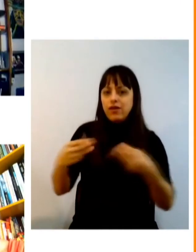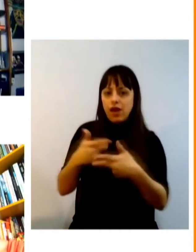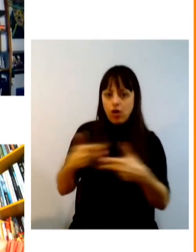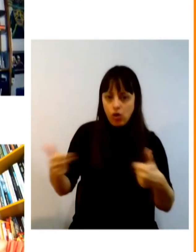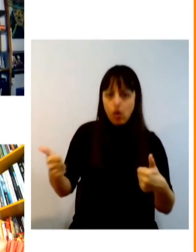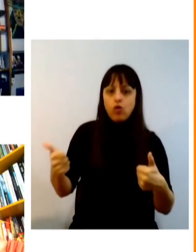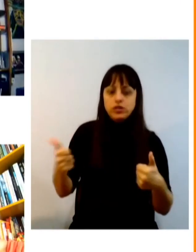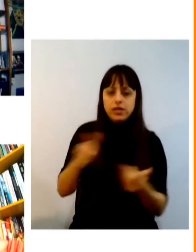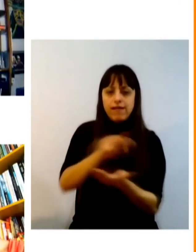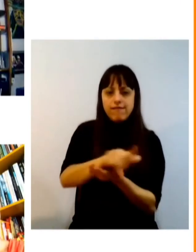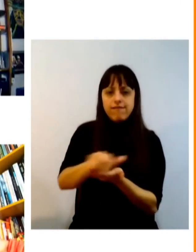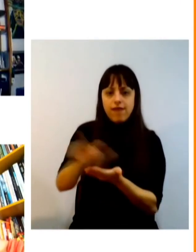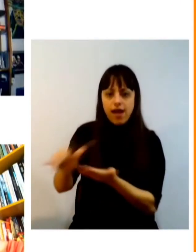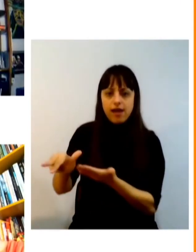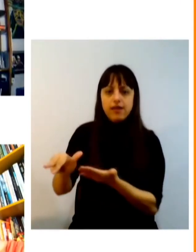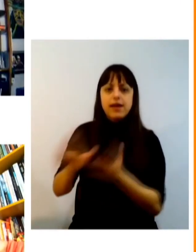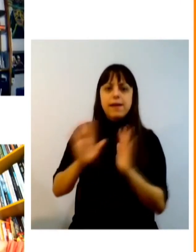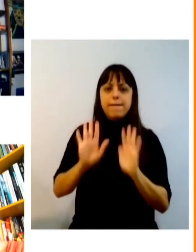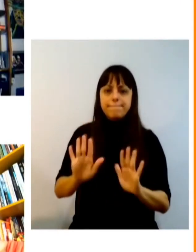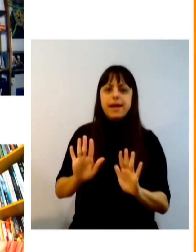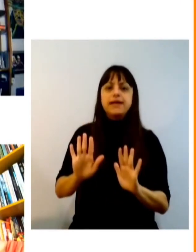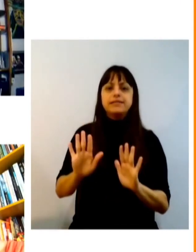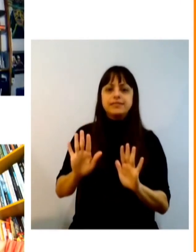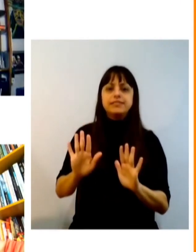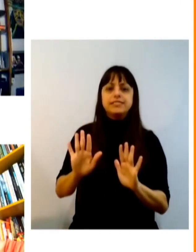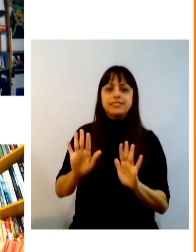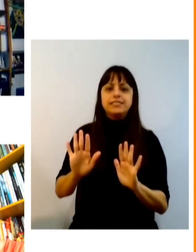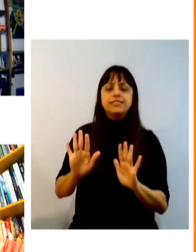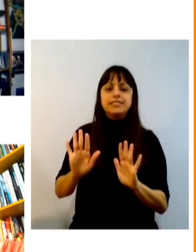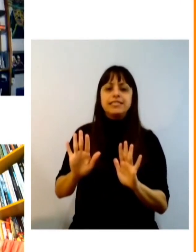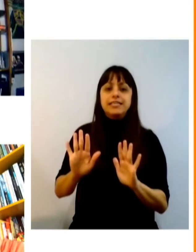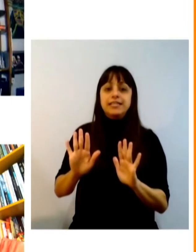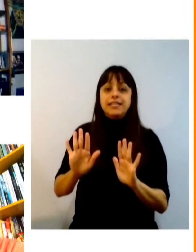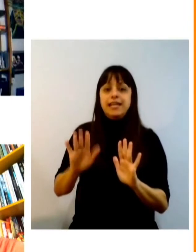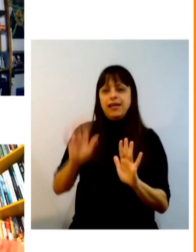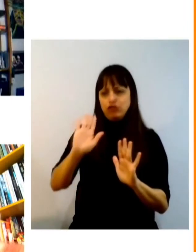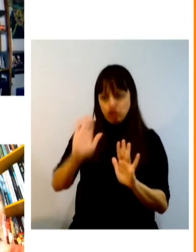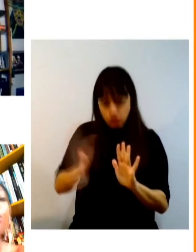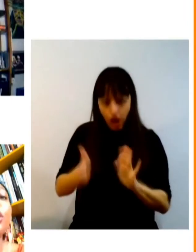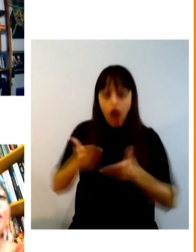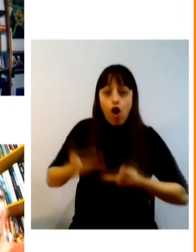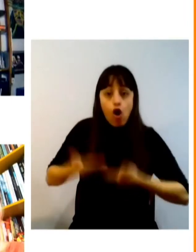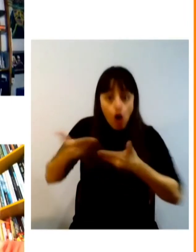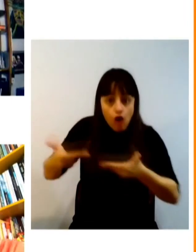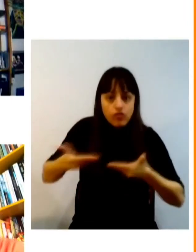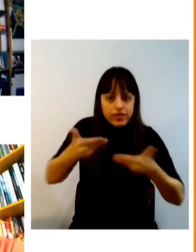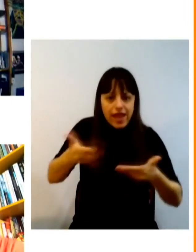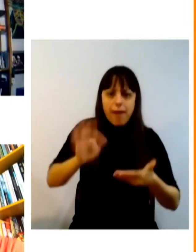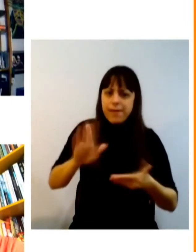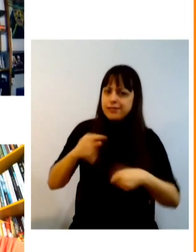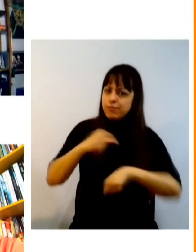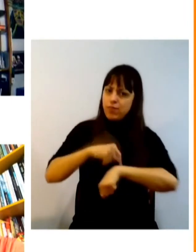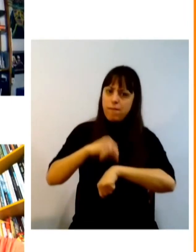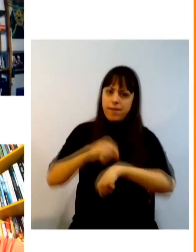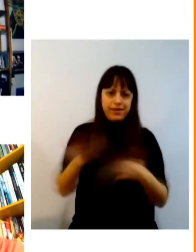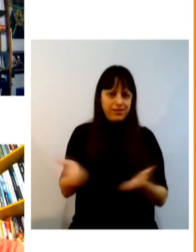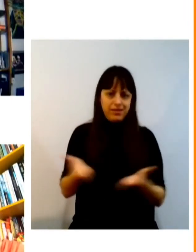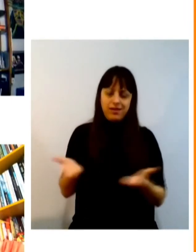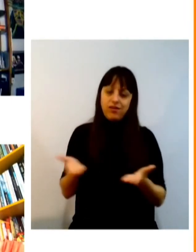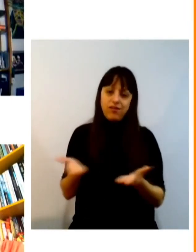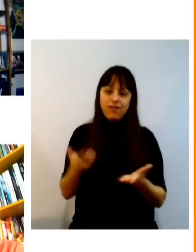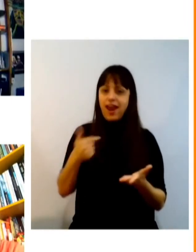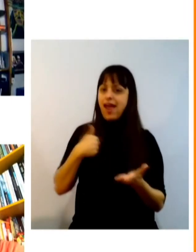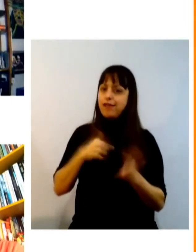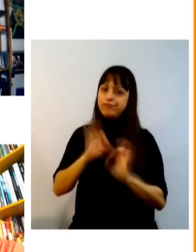ocupei já diversos ministérios mas na verdade eu sinto que o meu lugar nesse momento é esse processo